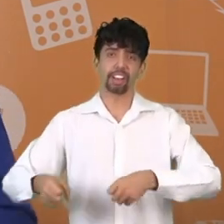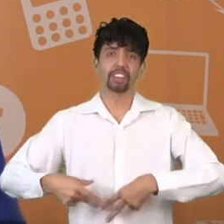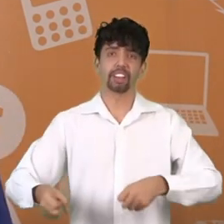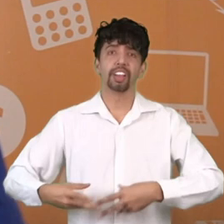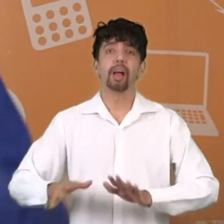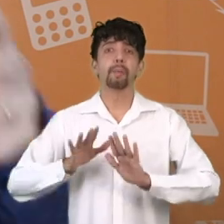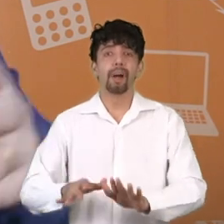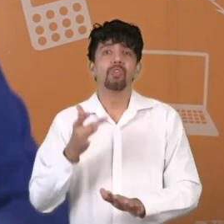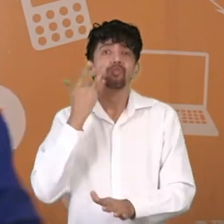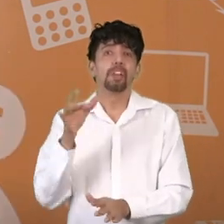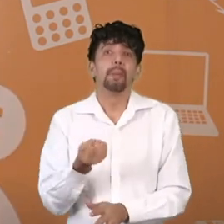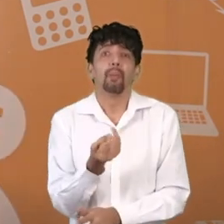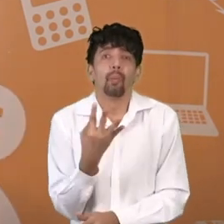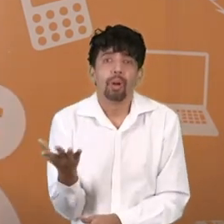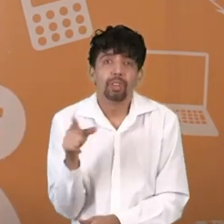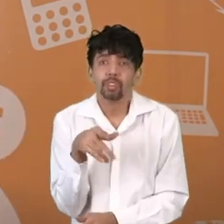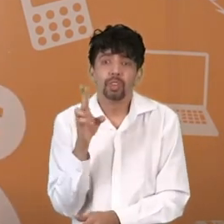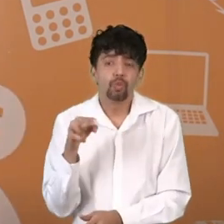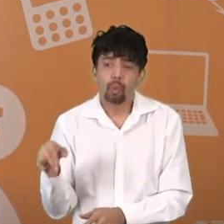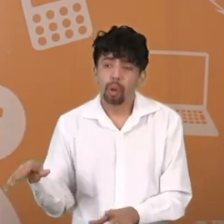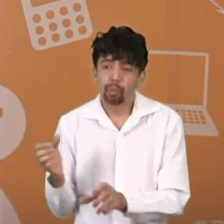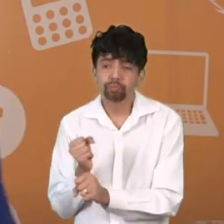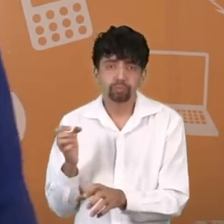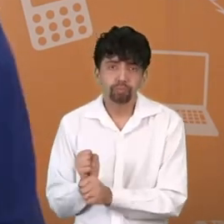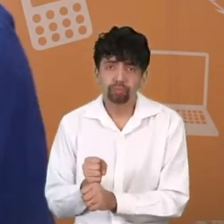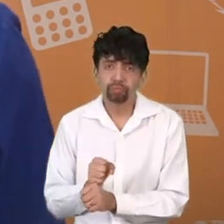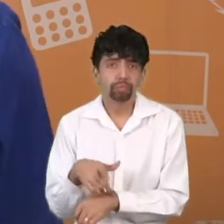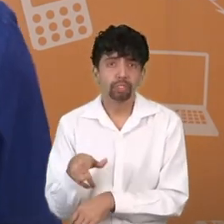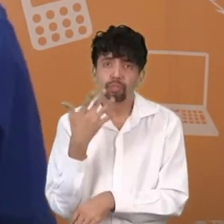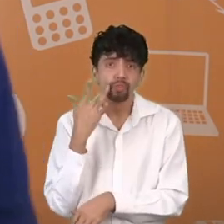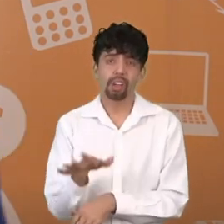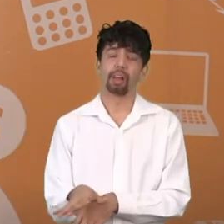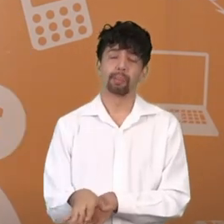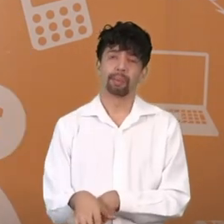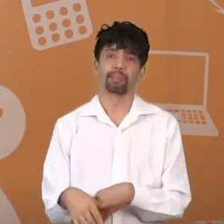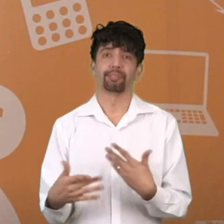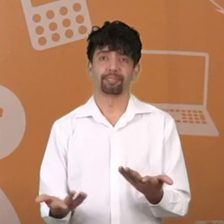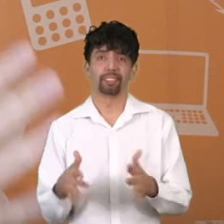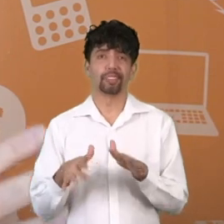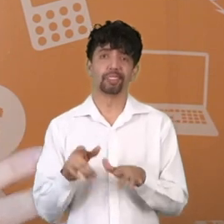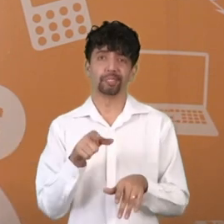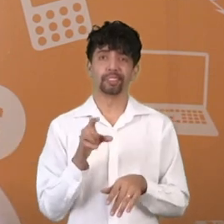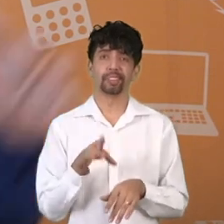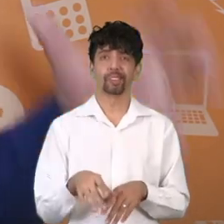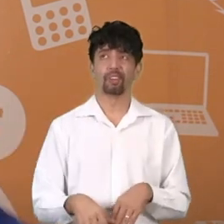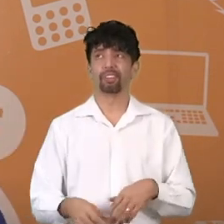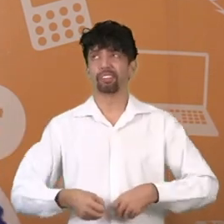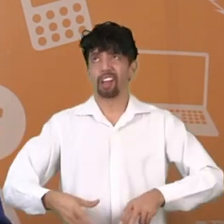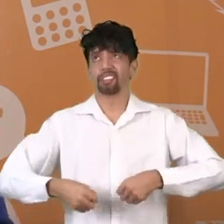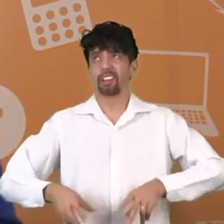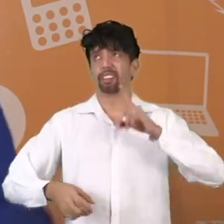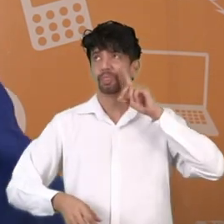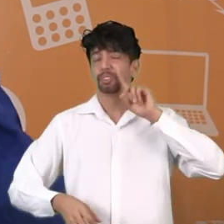pudesse priorizar os meus desejos, meus sonhos, meus propósitos. O orçamento financeiro que você aprendeu no dia a dia não